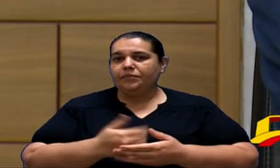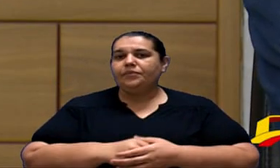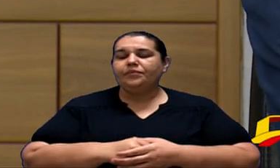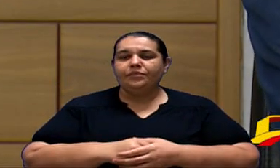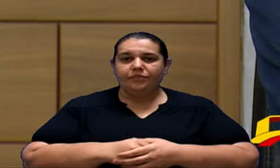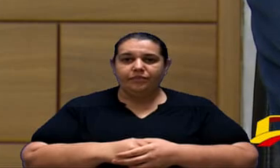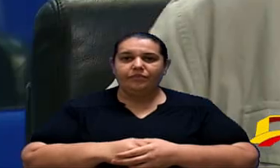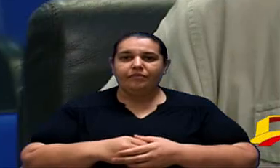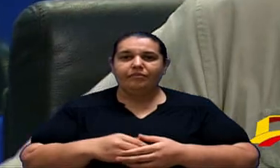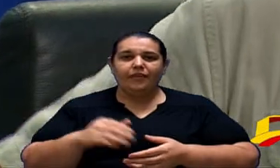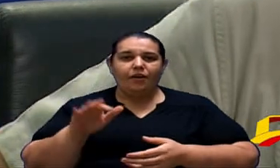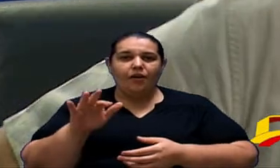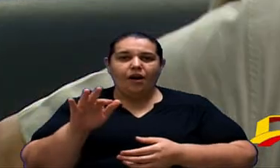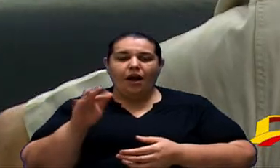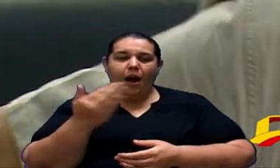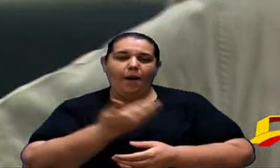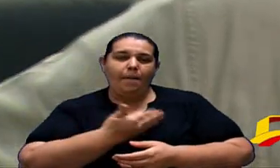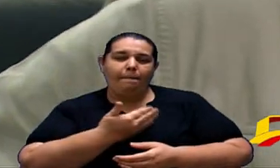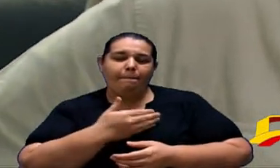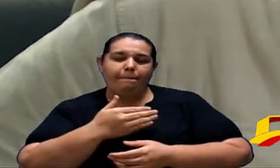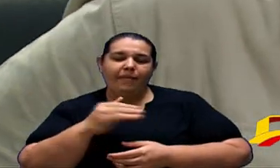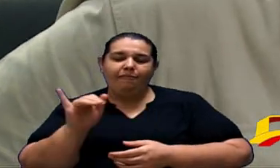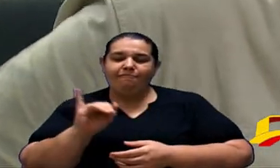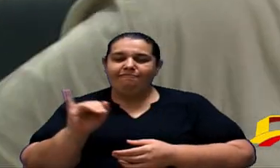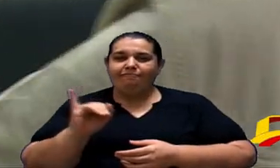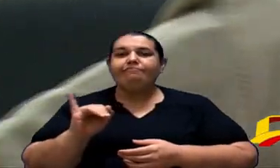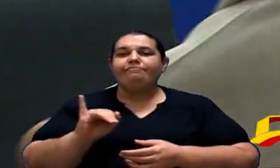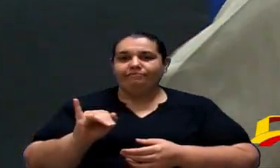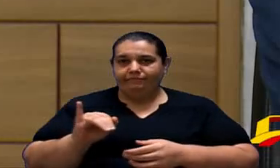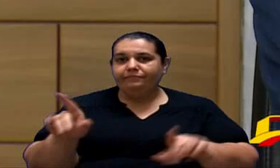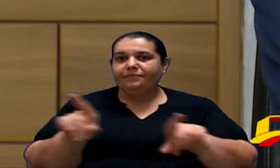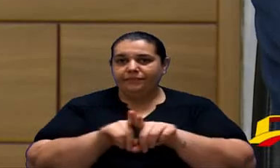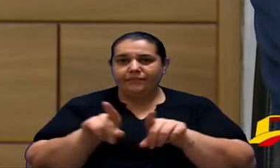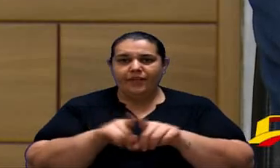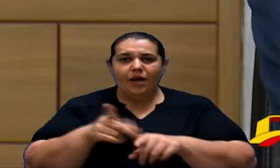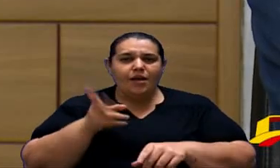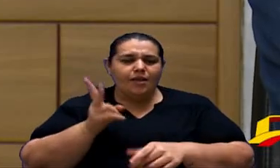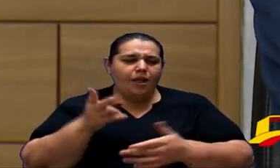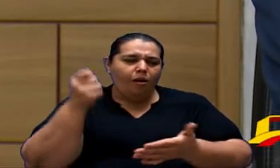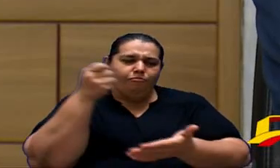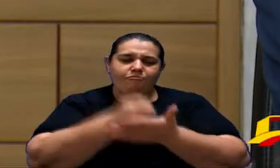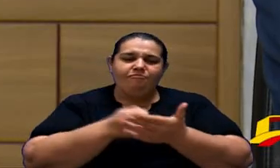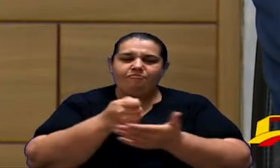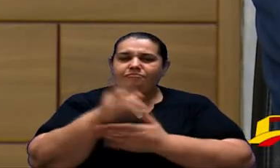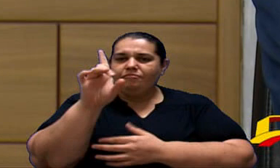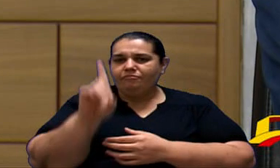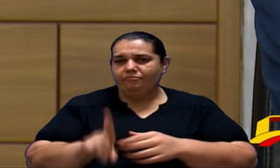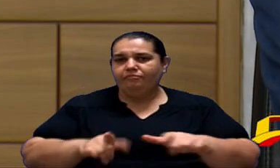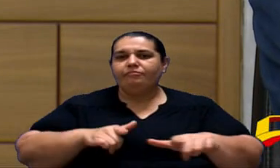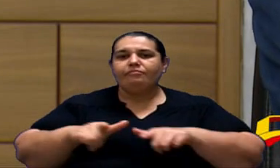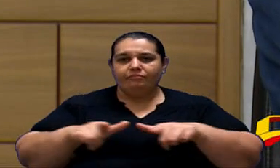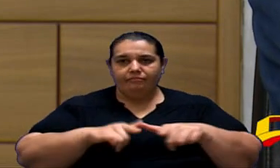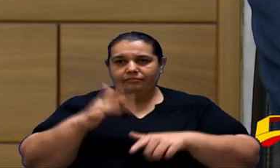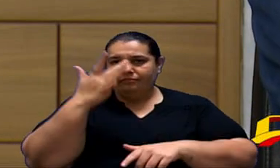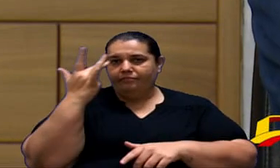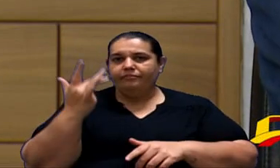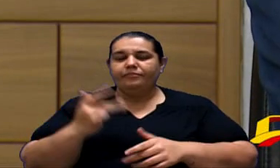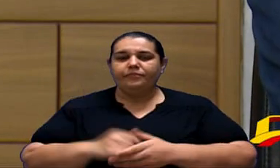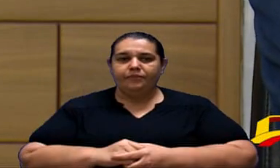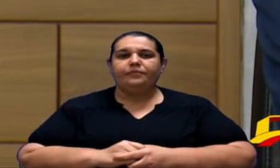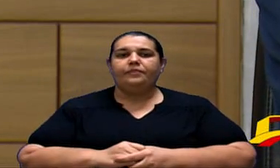Não, eu sei que o França é um amigo, é um irmão, e também está sempre lutando pelo direito do trabalhador. É isso aí, França.